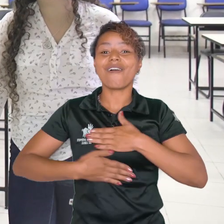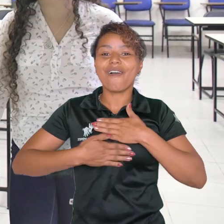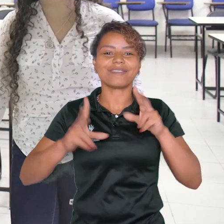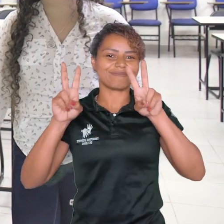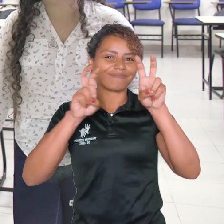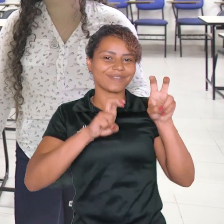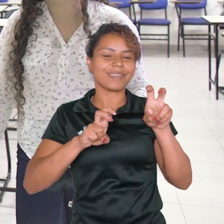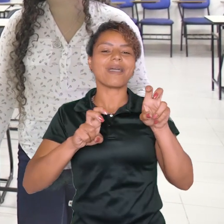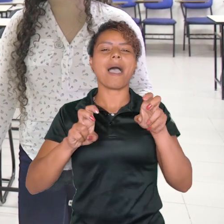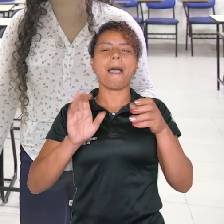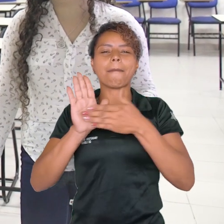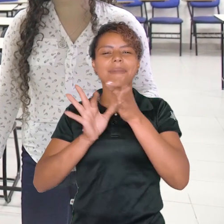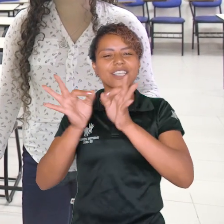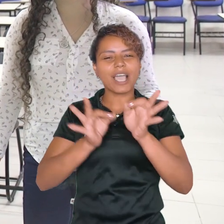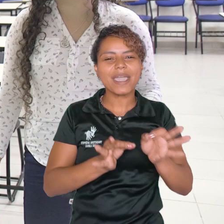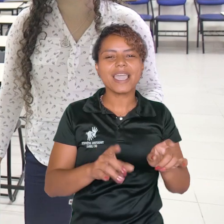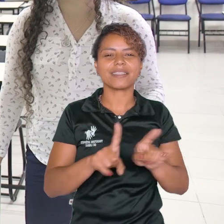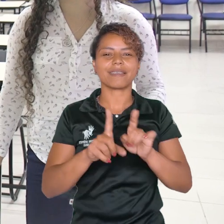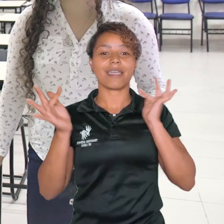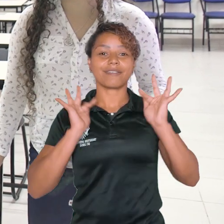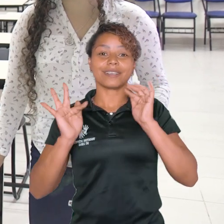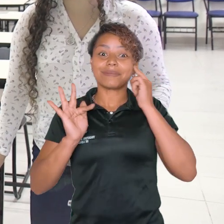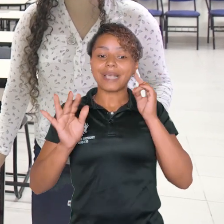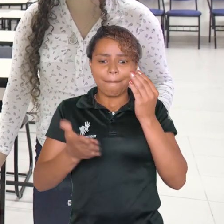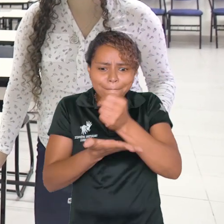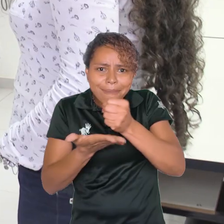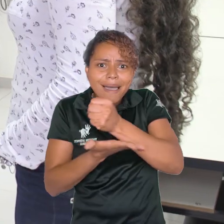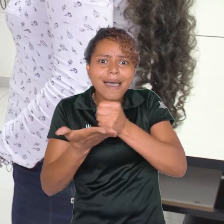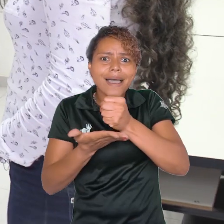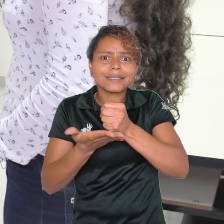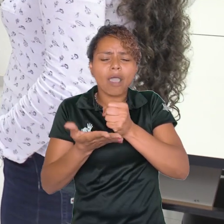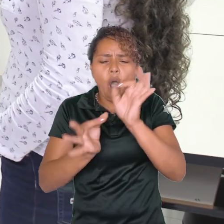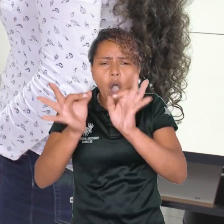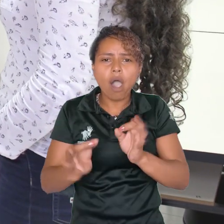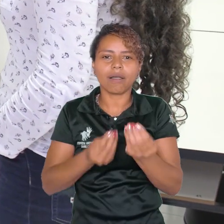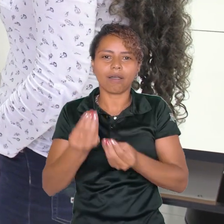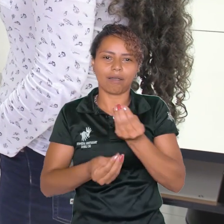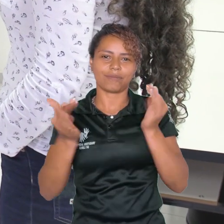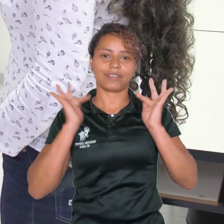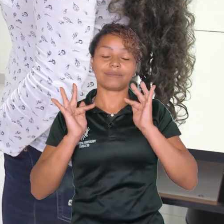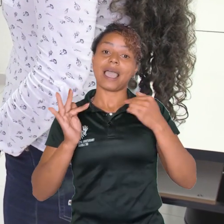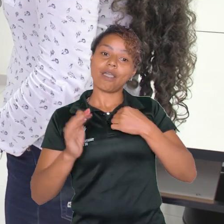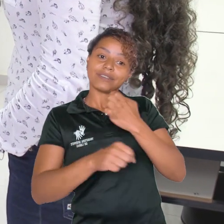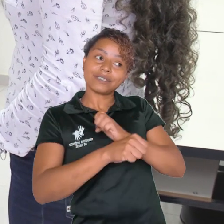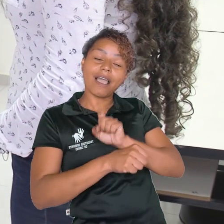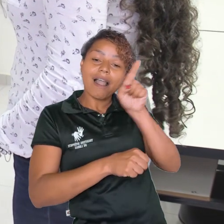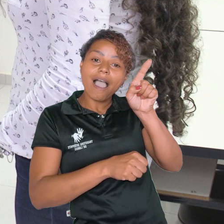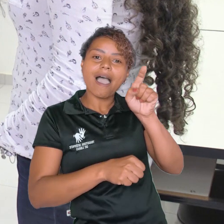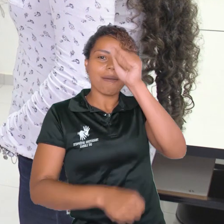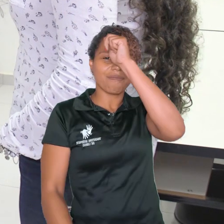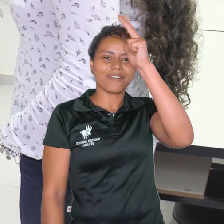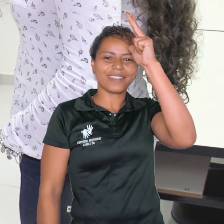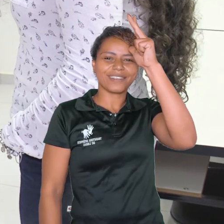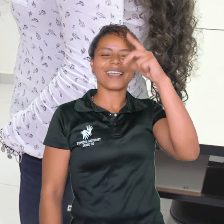dessa gestão pública da organização do turismo, do planejamento, de pensar atividade na base, na estruturação.